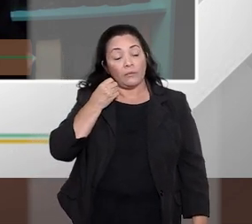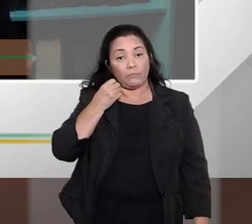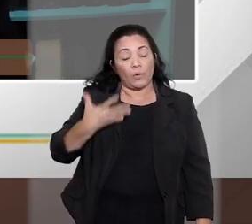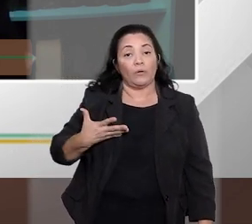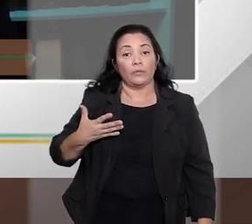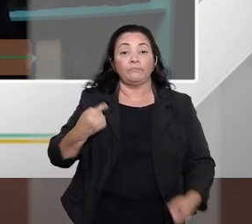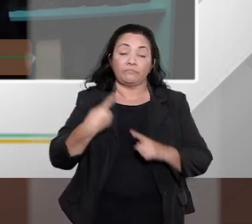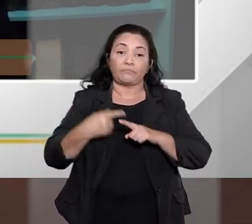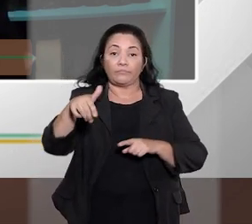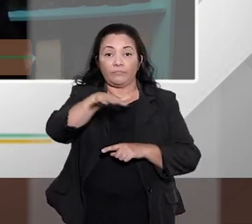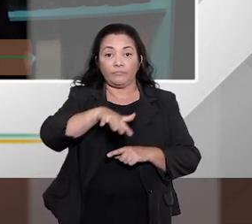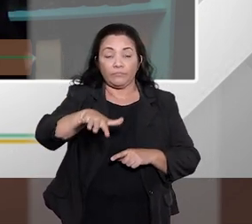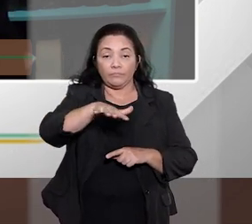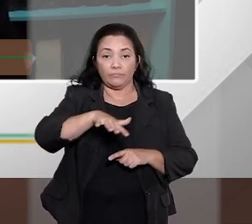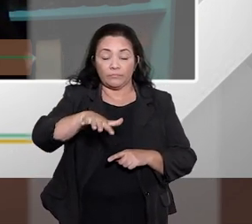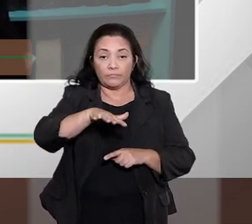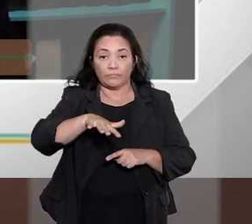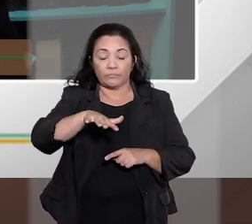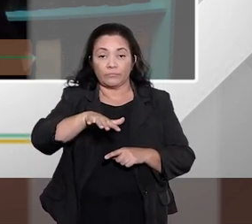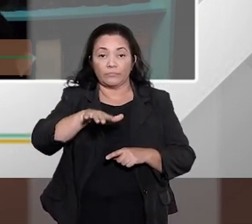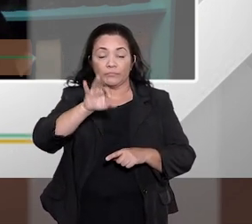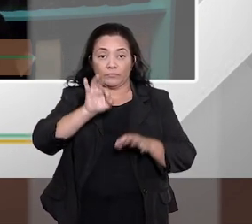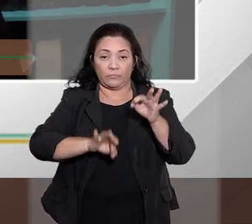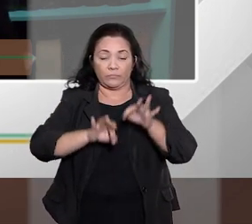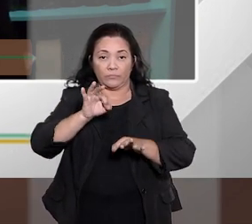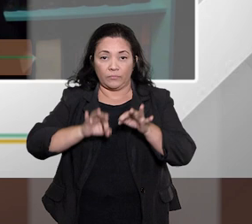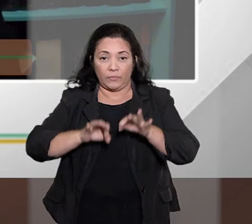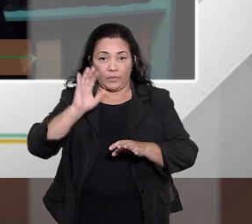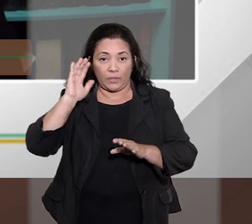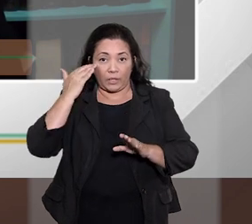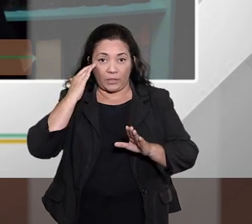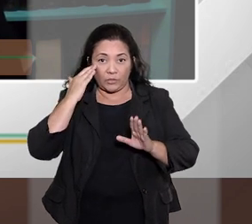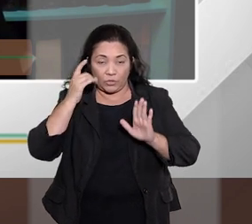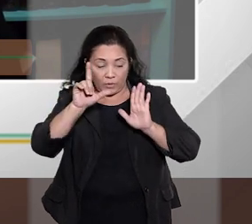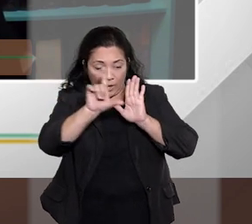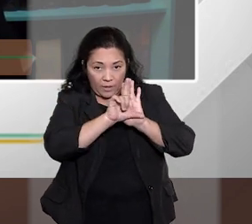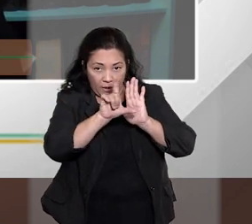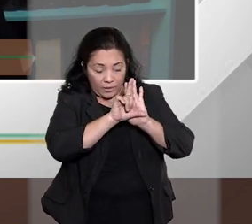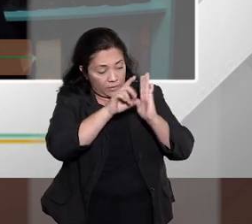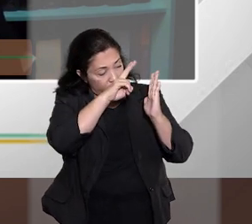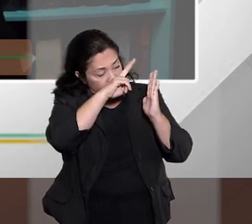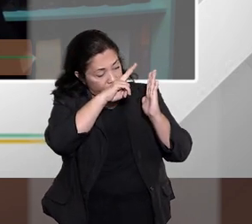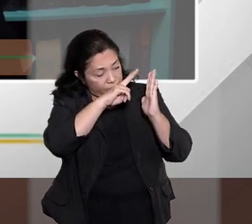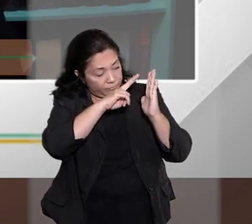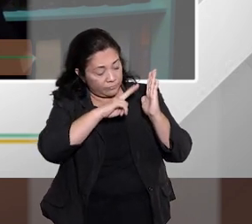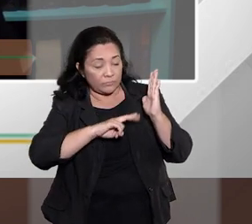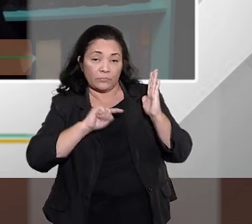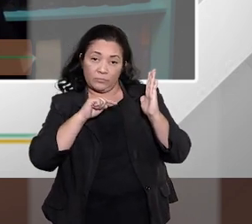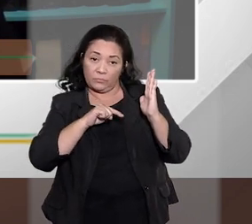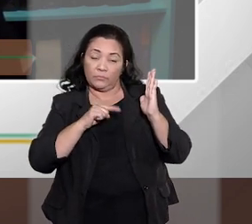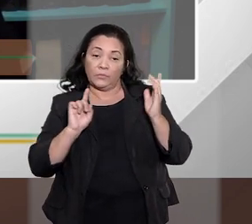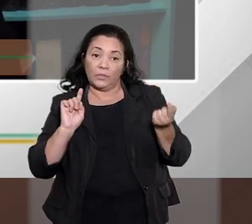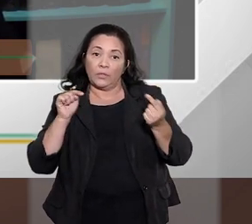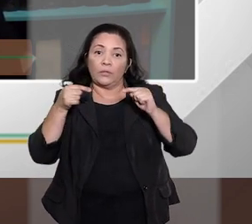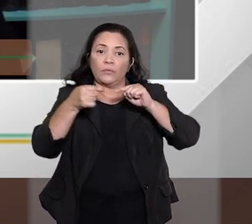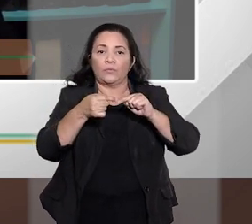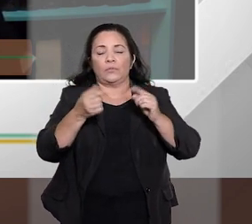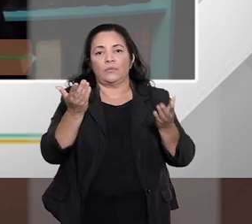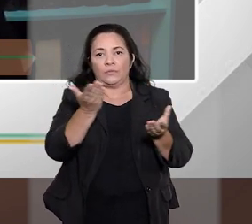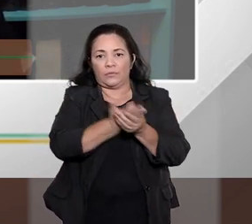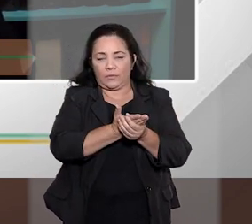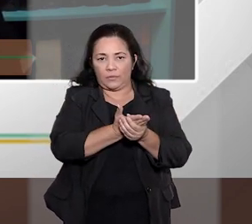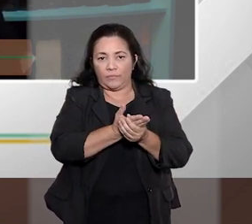tem havido então uma compreensão da lei acho que algo muito importante que foi